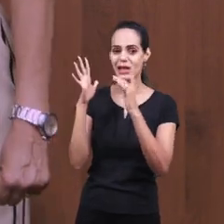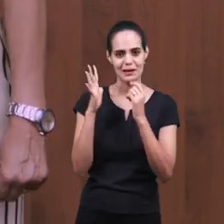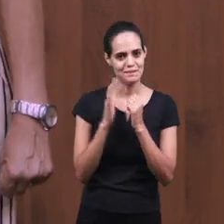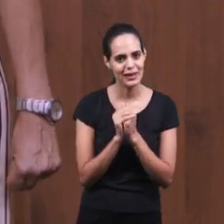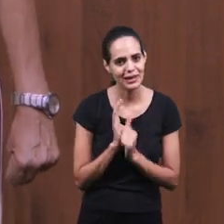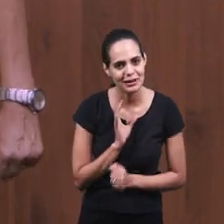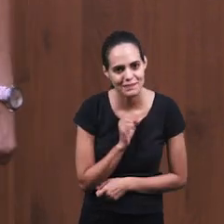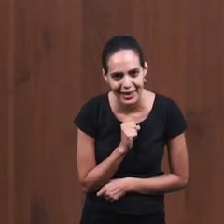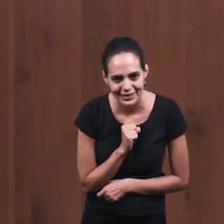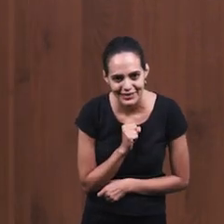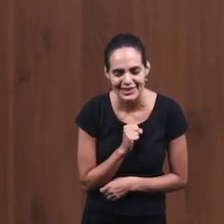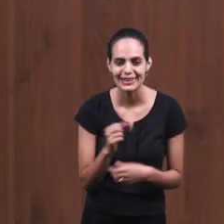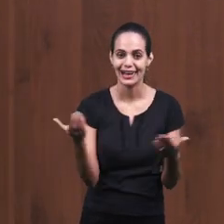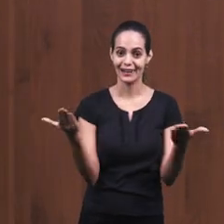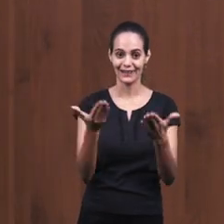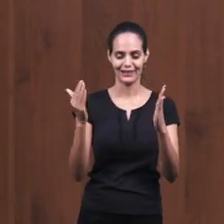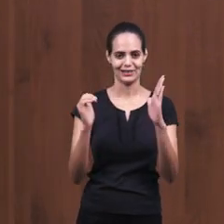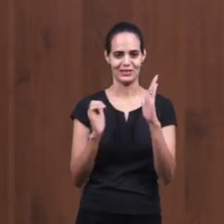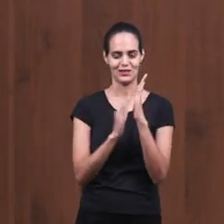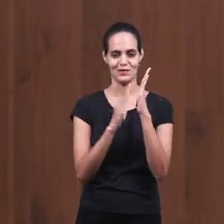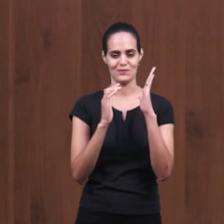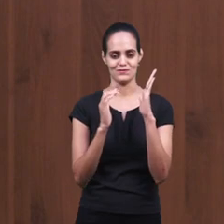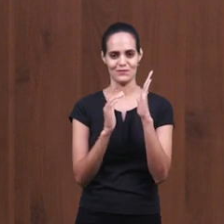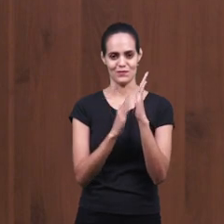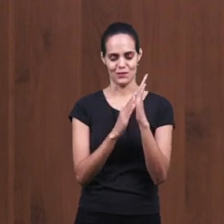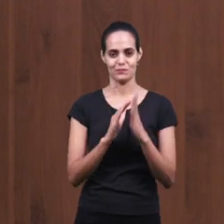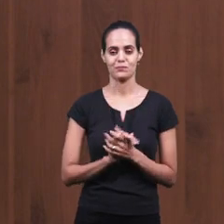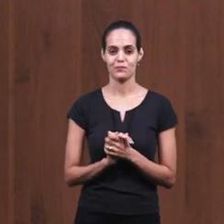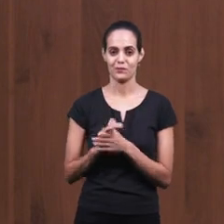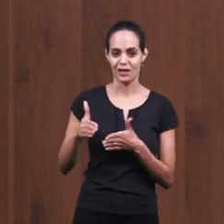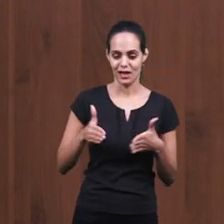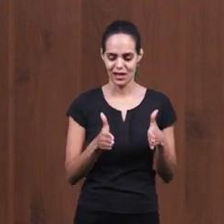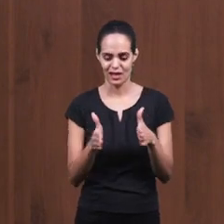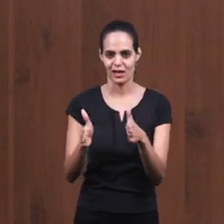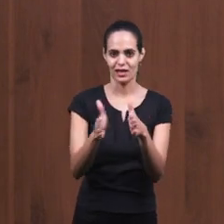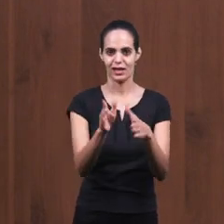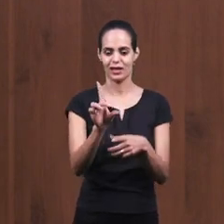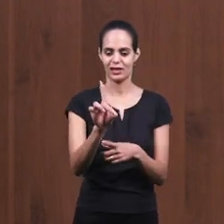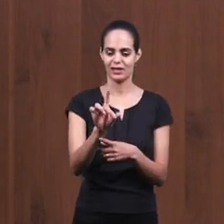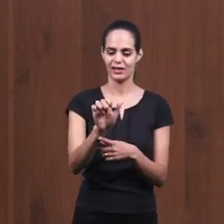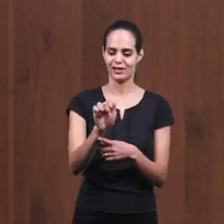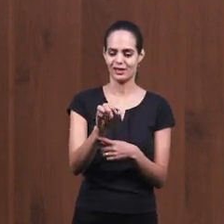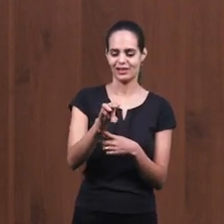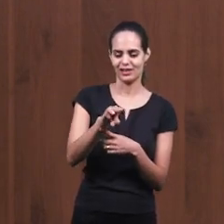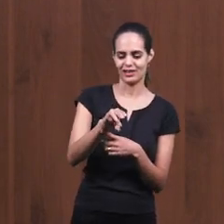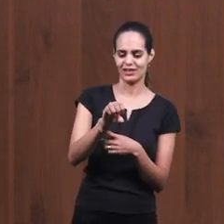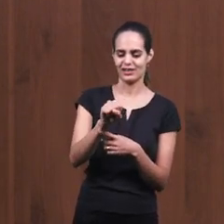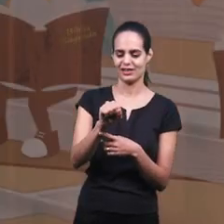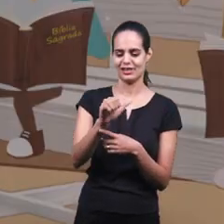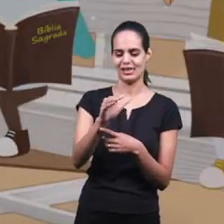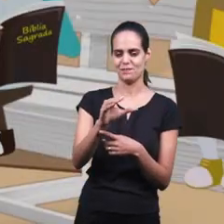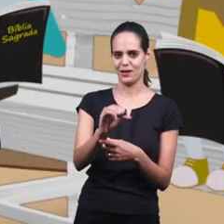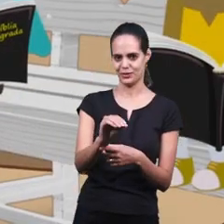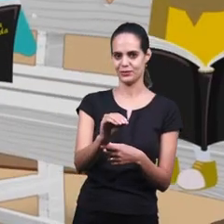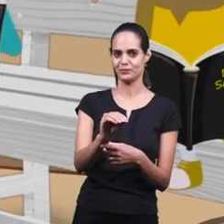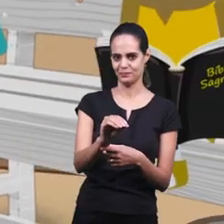Nós vamos cantar agora um louvor que diz Foi no caminho para Damasco